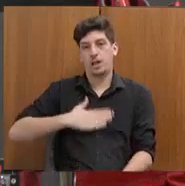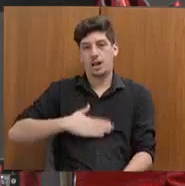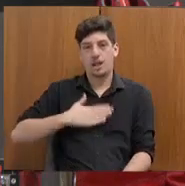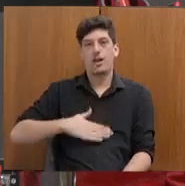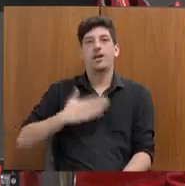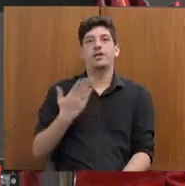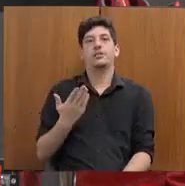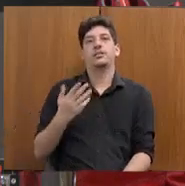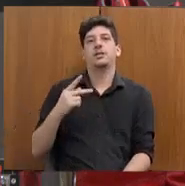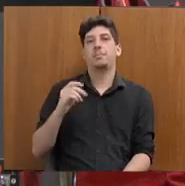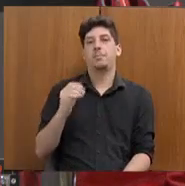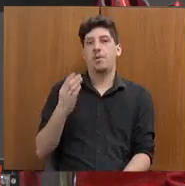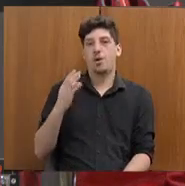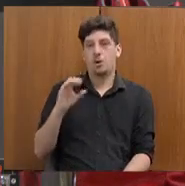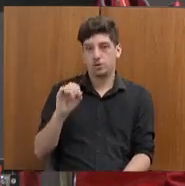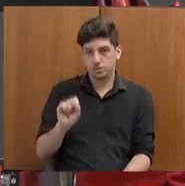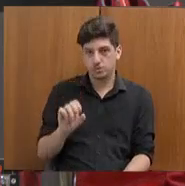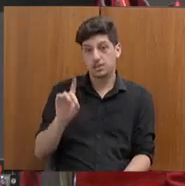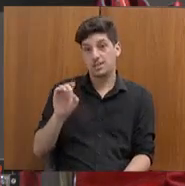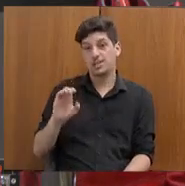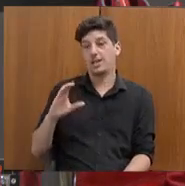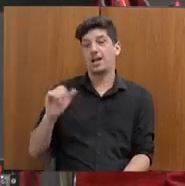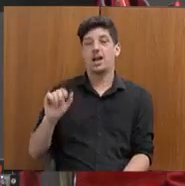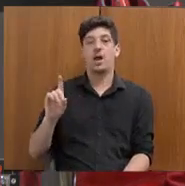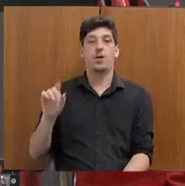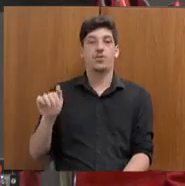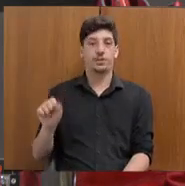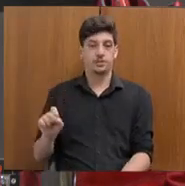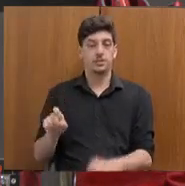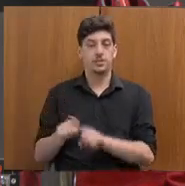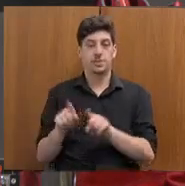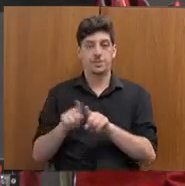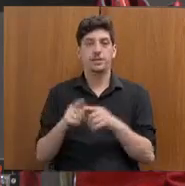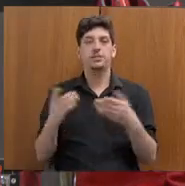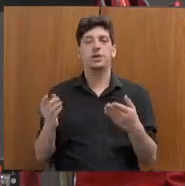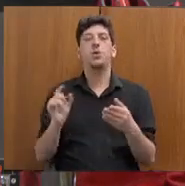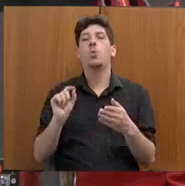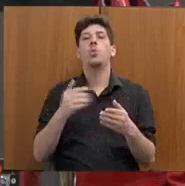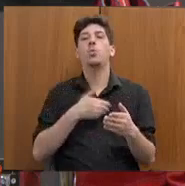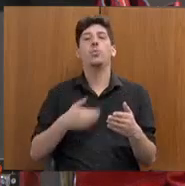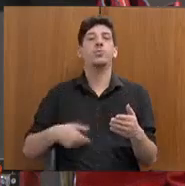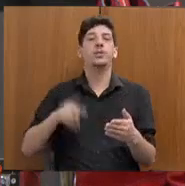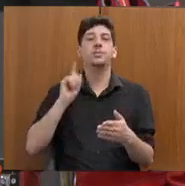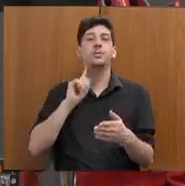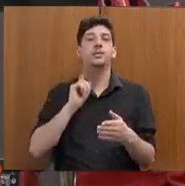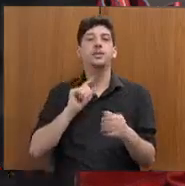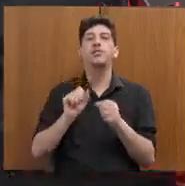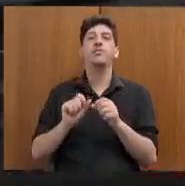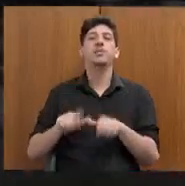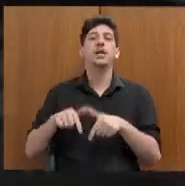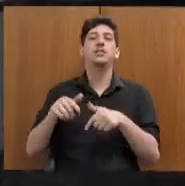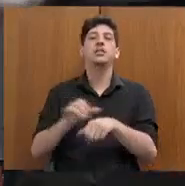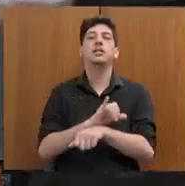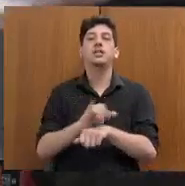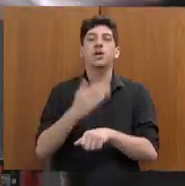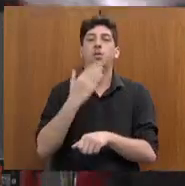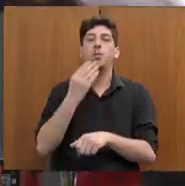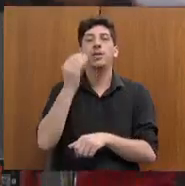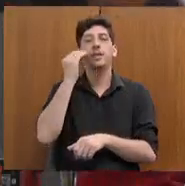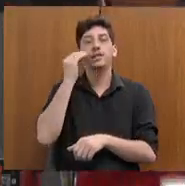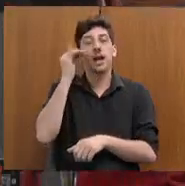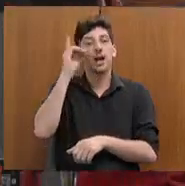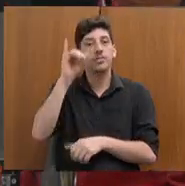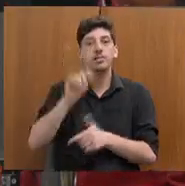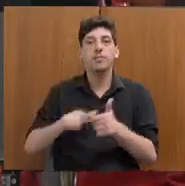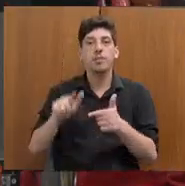É, que não é um fato isolado. O o governo de Minas tem feito por meio dos órgãos responsáveis para a prevenção, a fiscalização e a